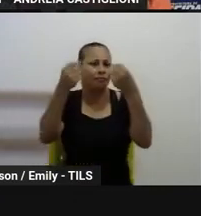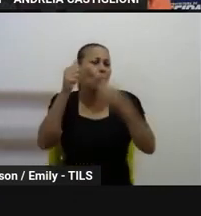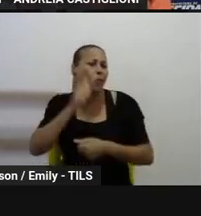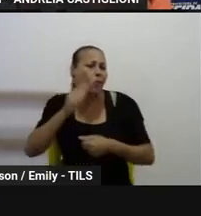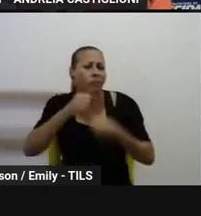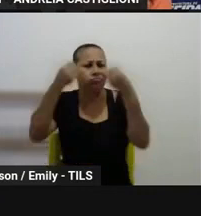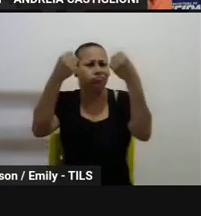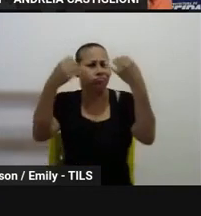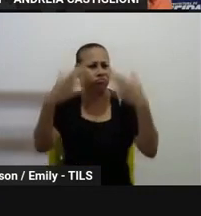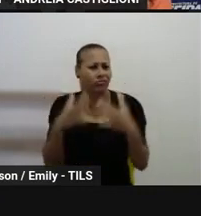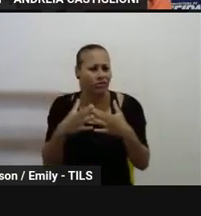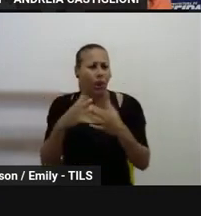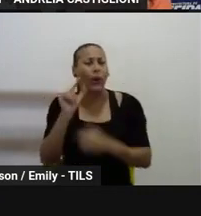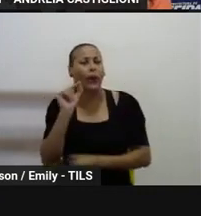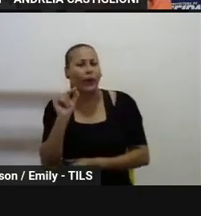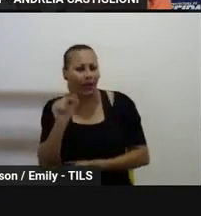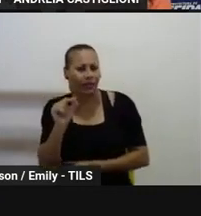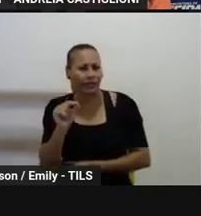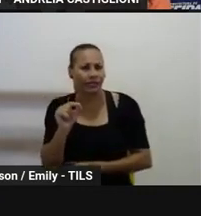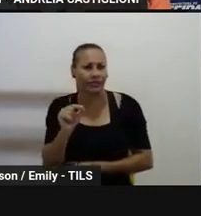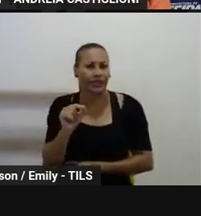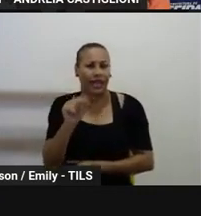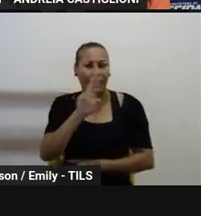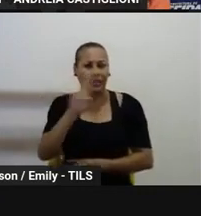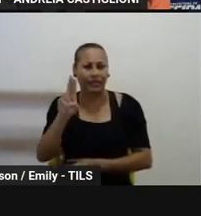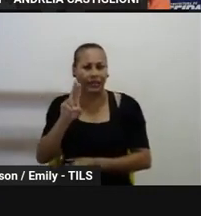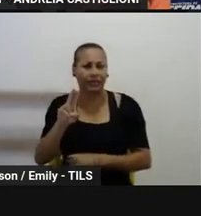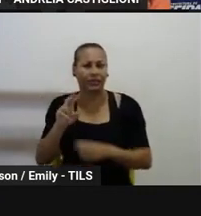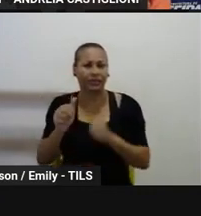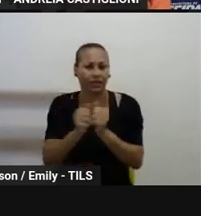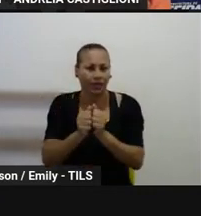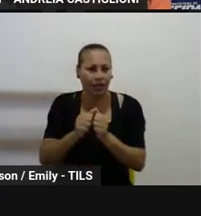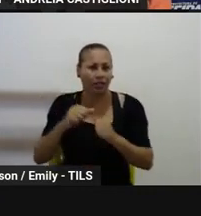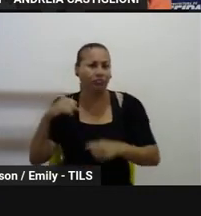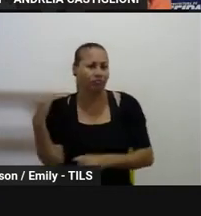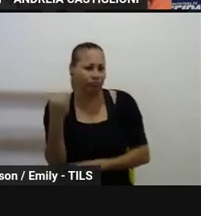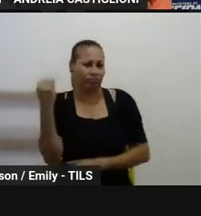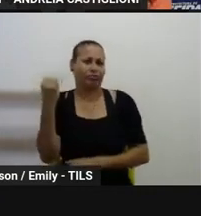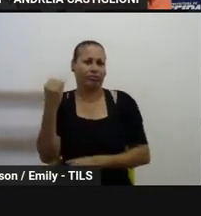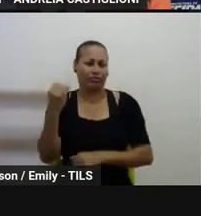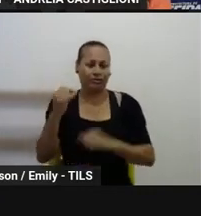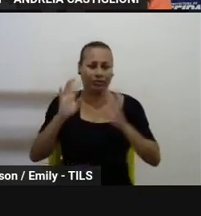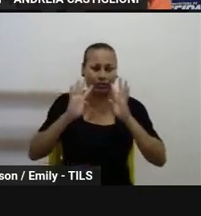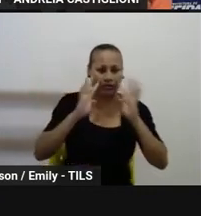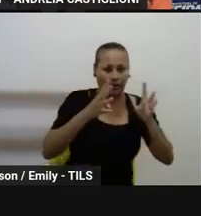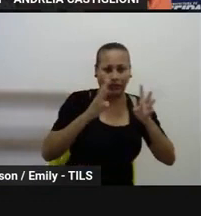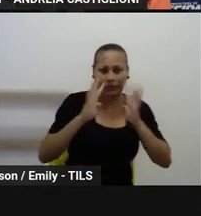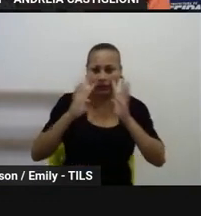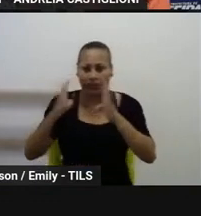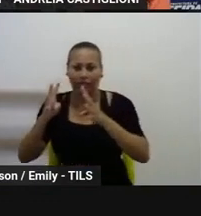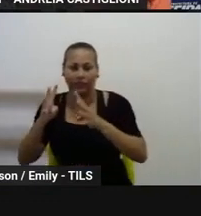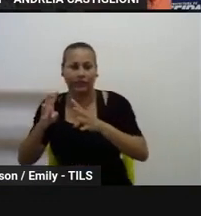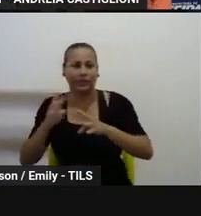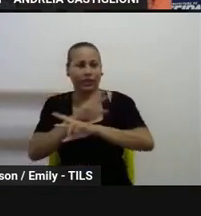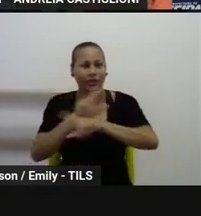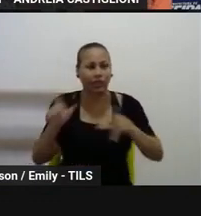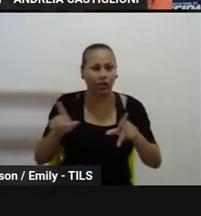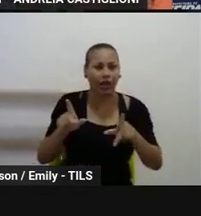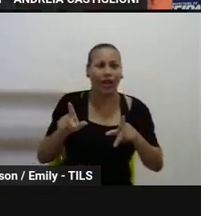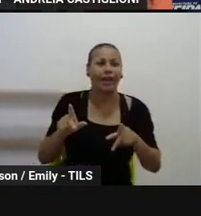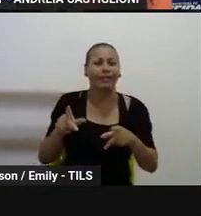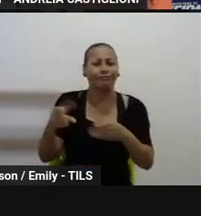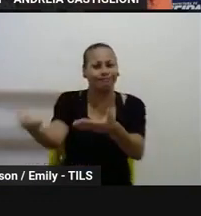ela fala o seguinte, essas ações afirmativas barra acolhimento, né, ações afirmativas, ações de acolhimento,